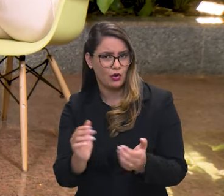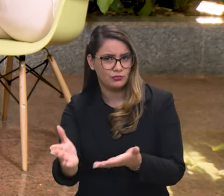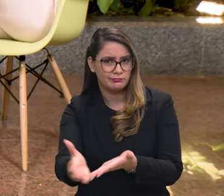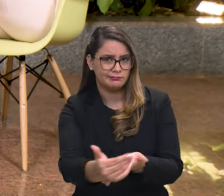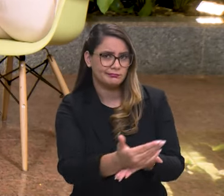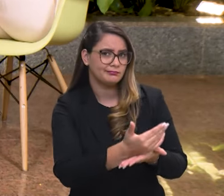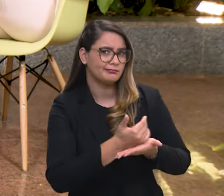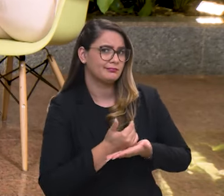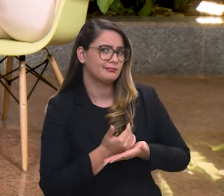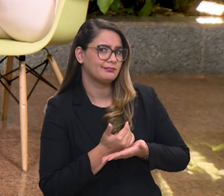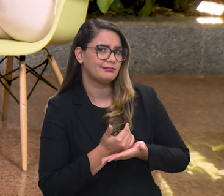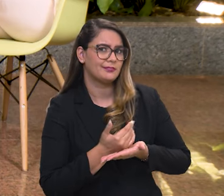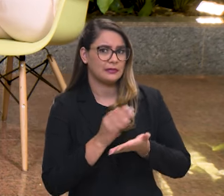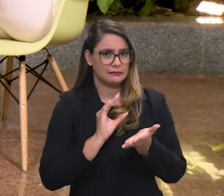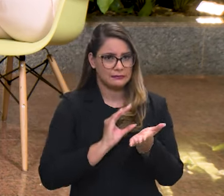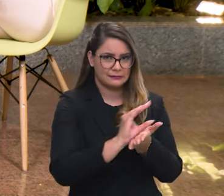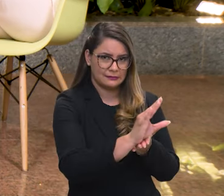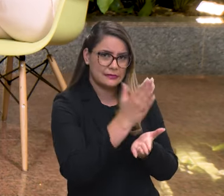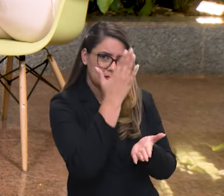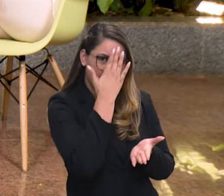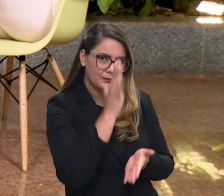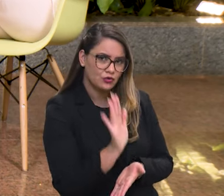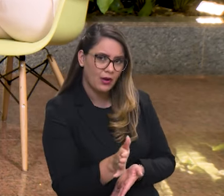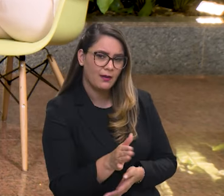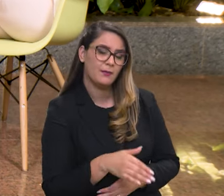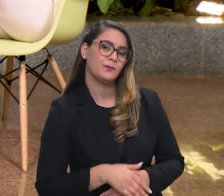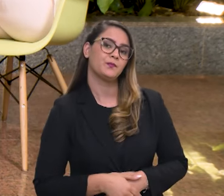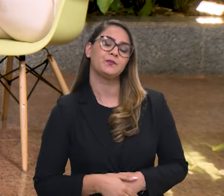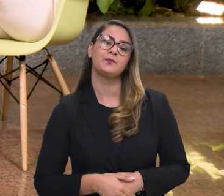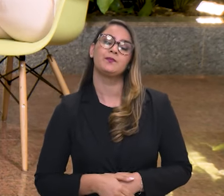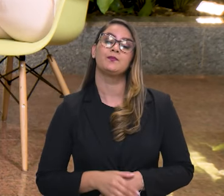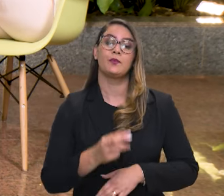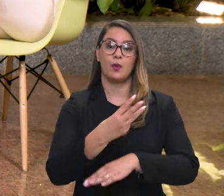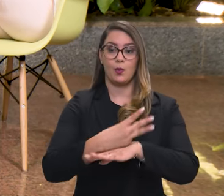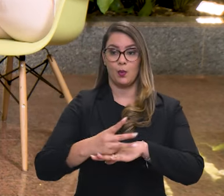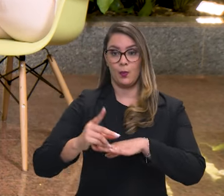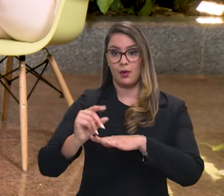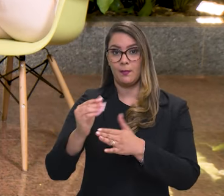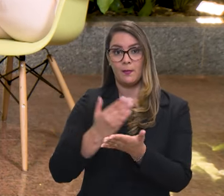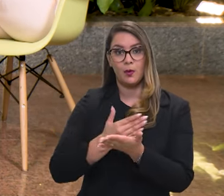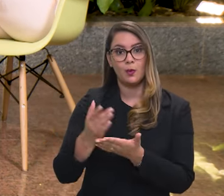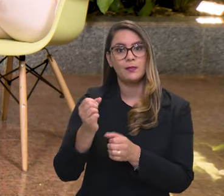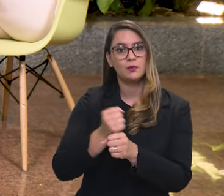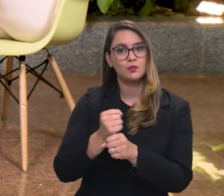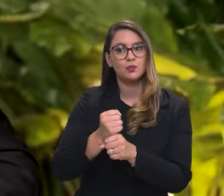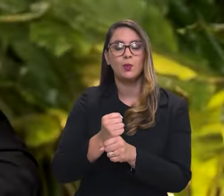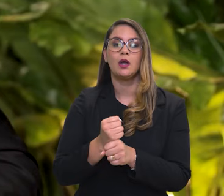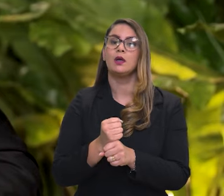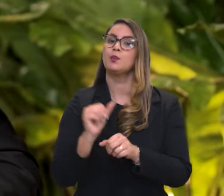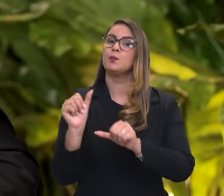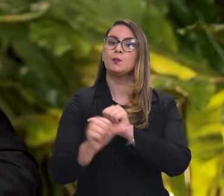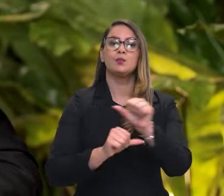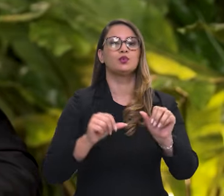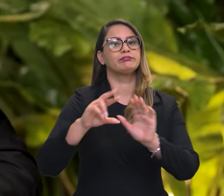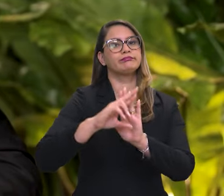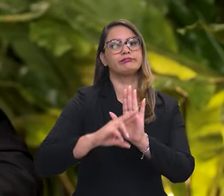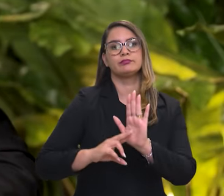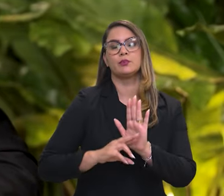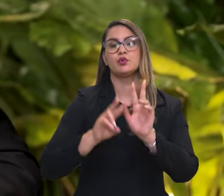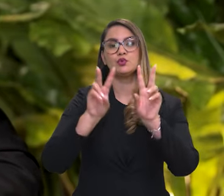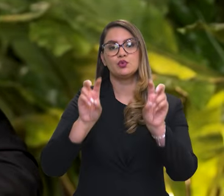pode ser recolhido, se ele já tem uma destinação. O Ibama, no começo do ano, mudou seus entendimentos